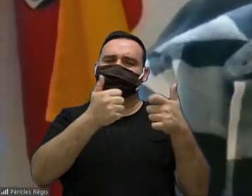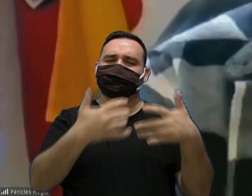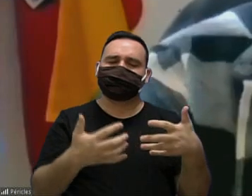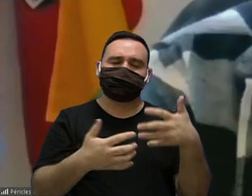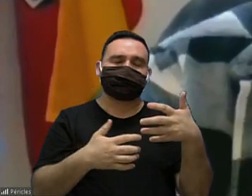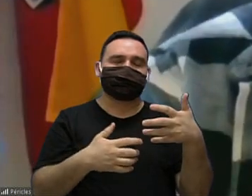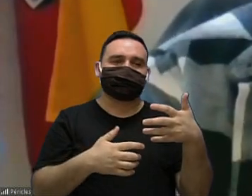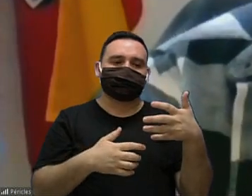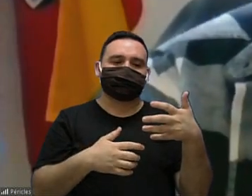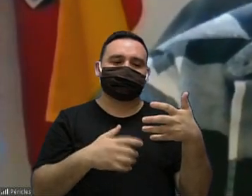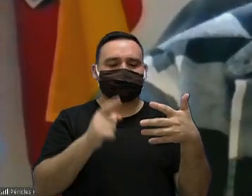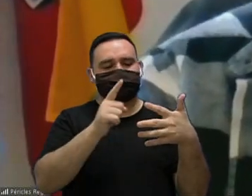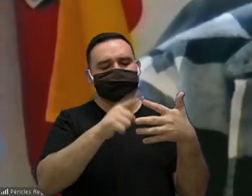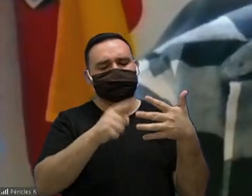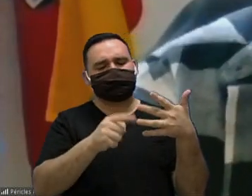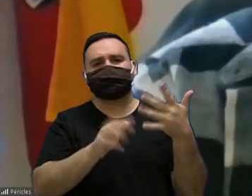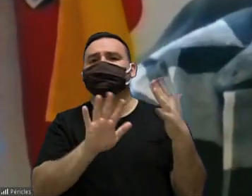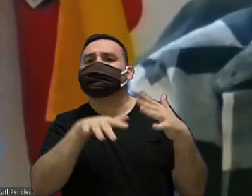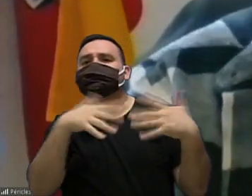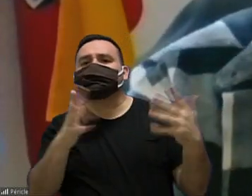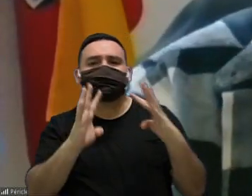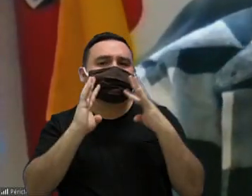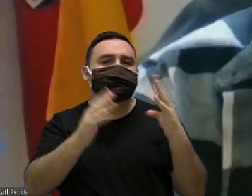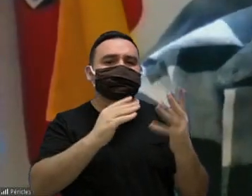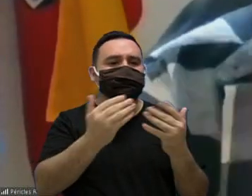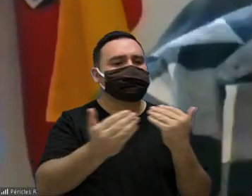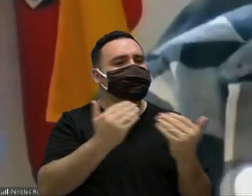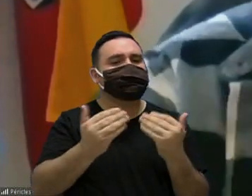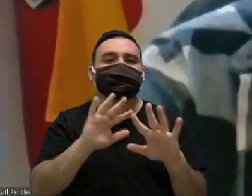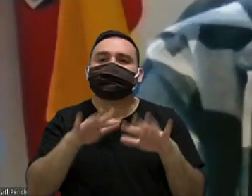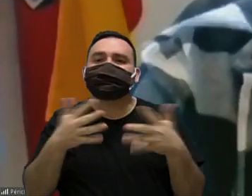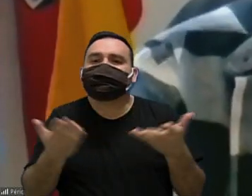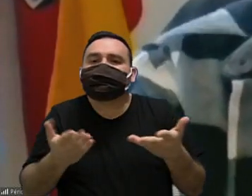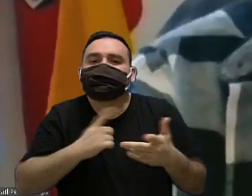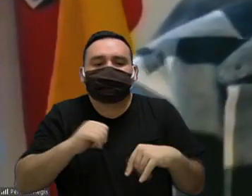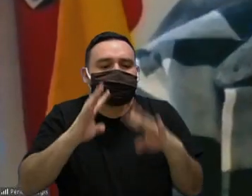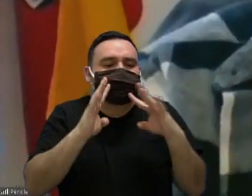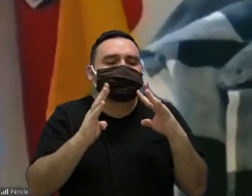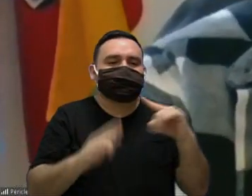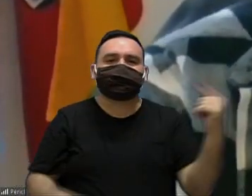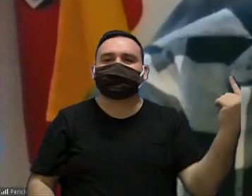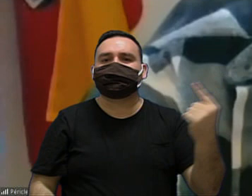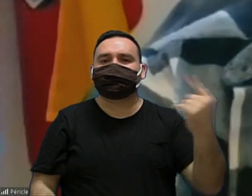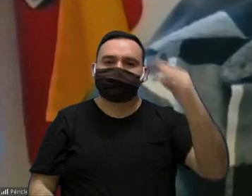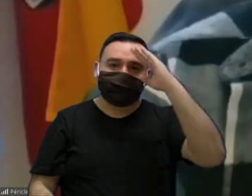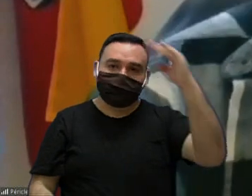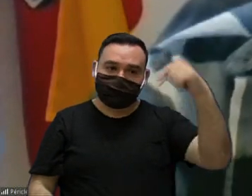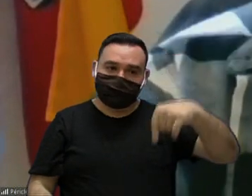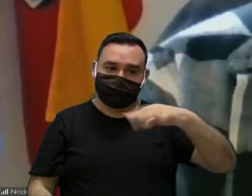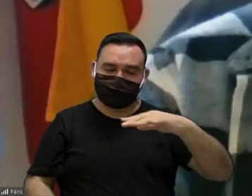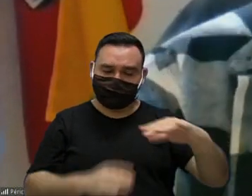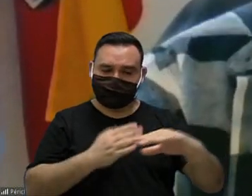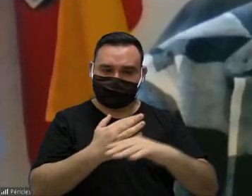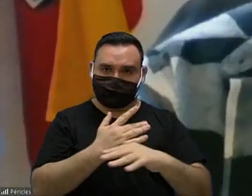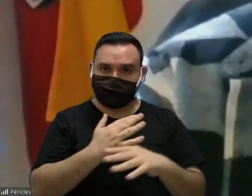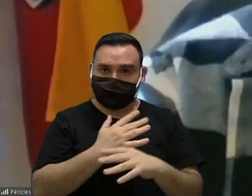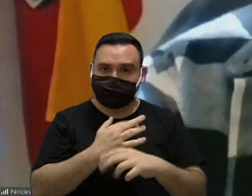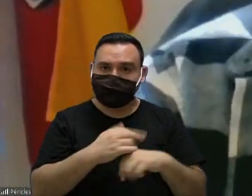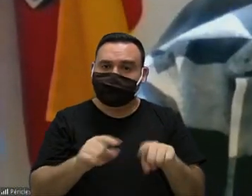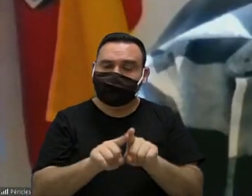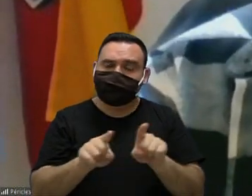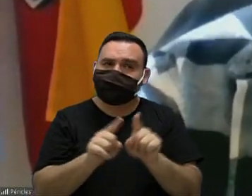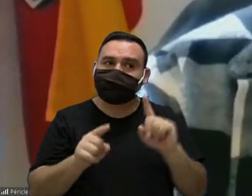quais são as o que que tem hoje de atendimento prioritário prioritário na cidade né e